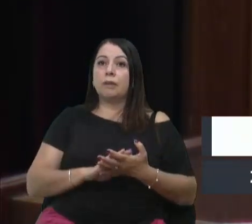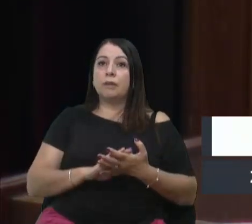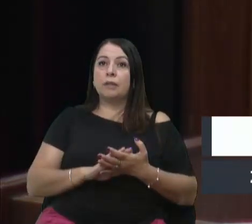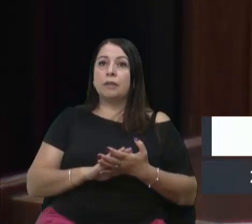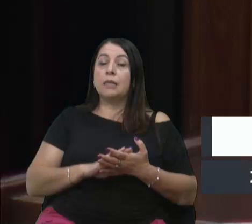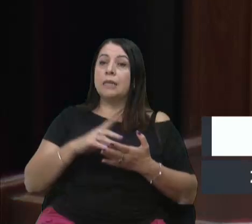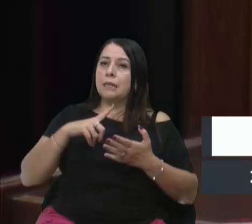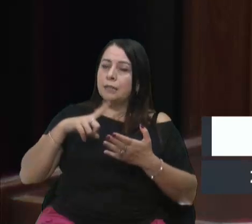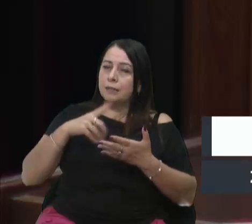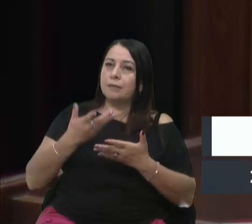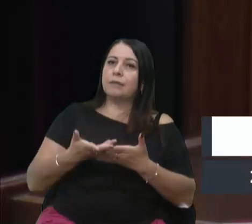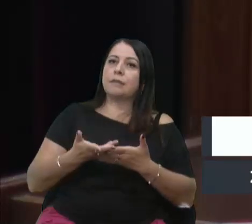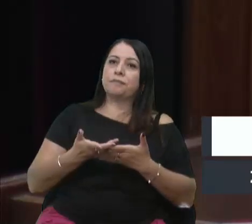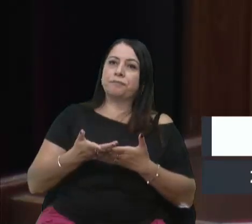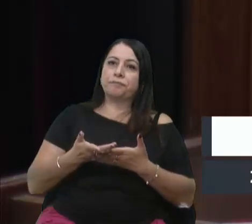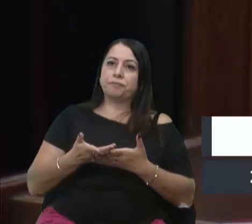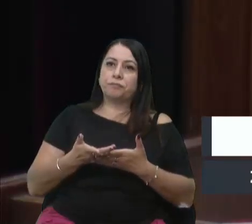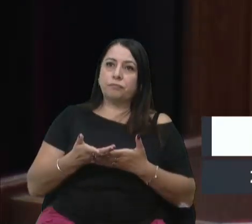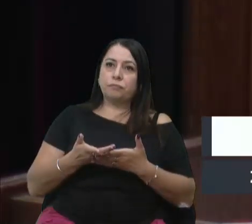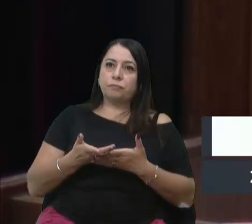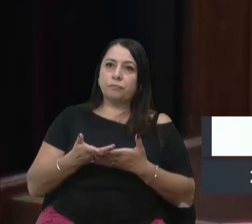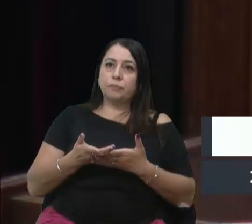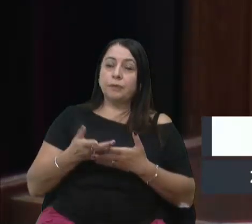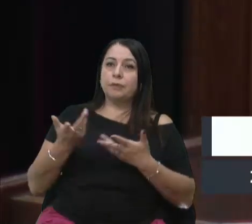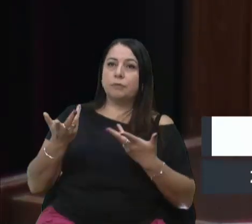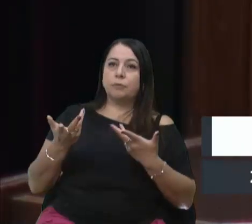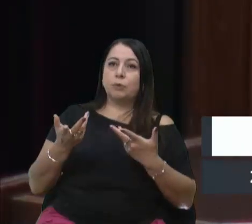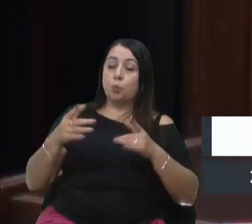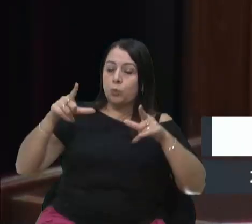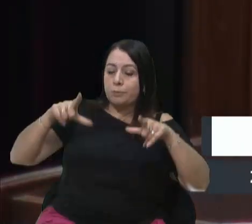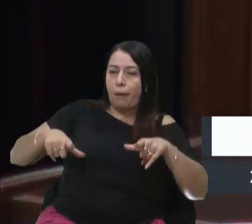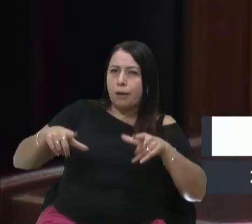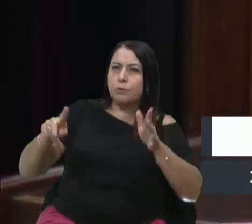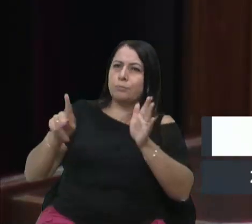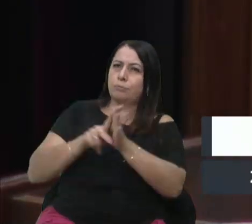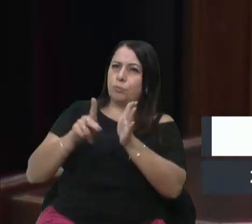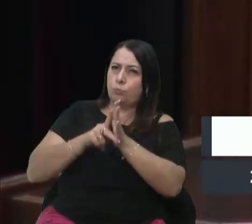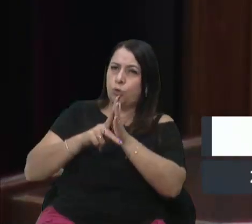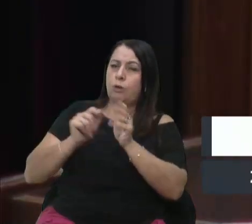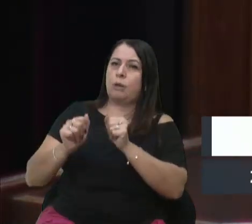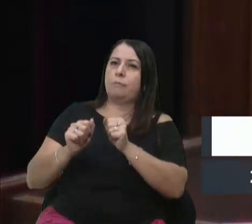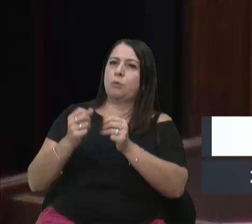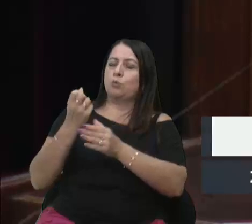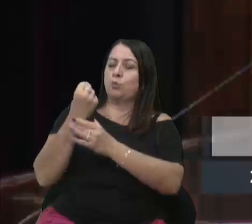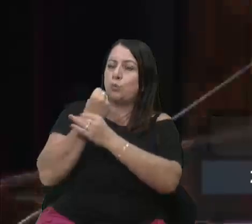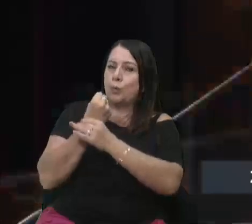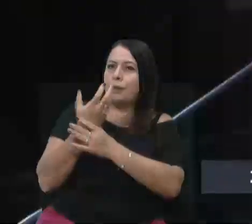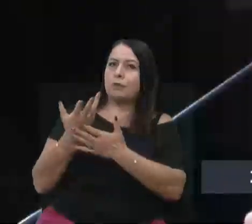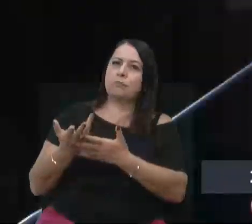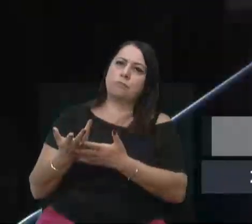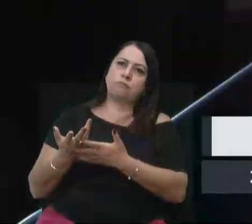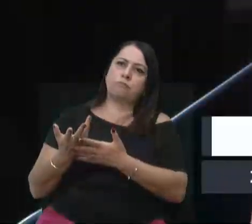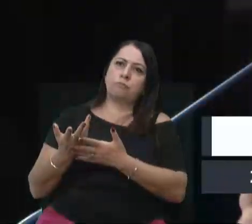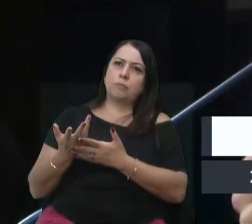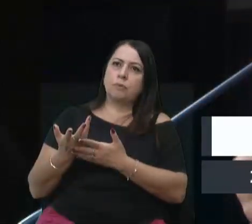que tenha um espaço adequado com segurança, com